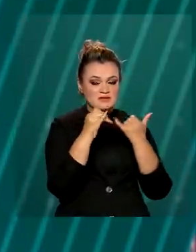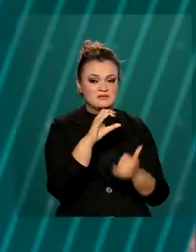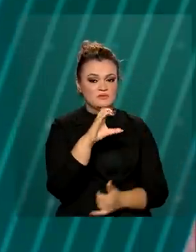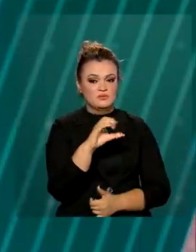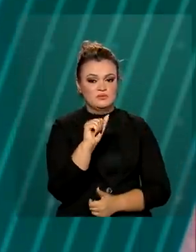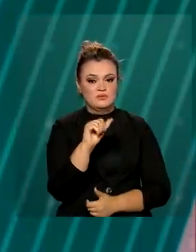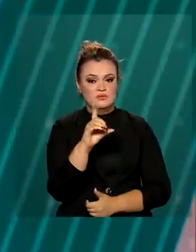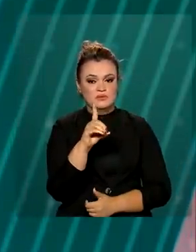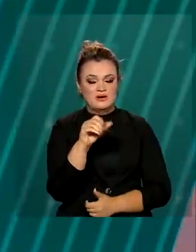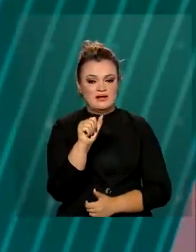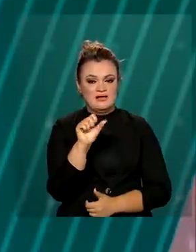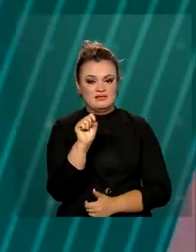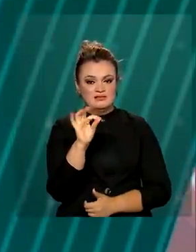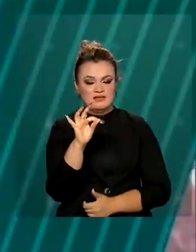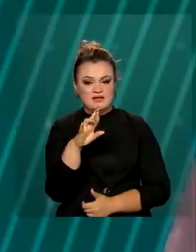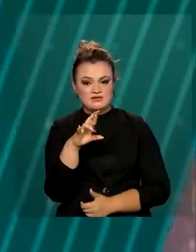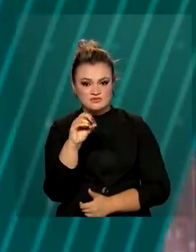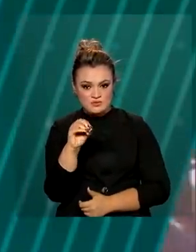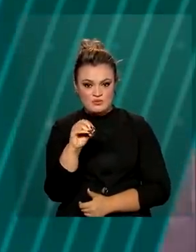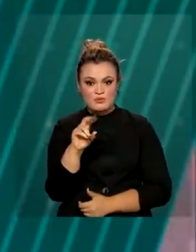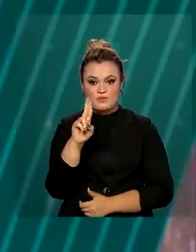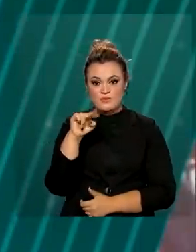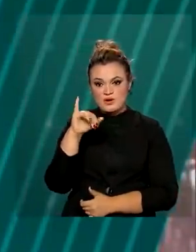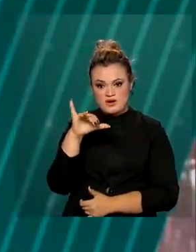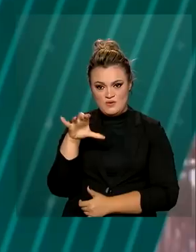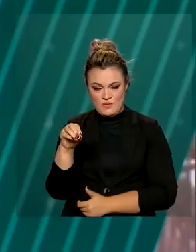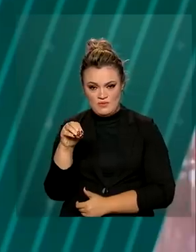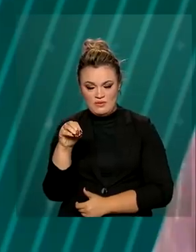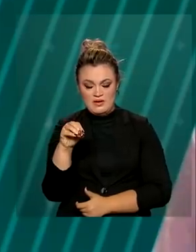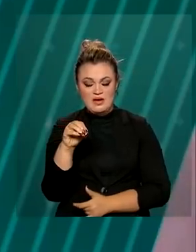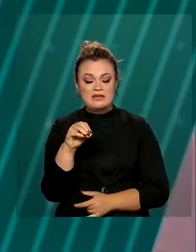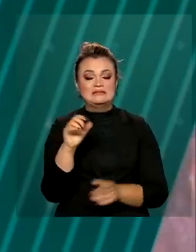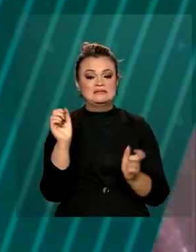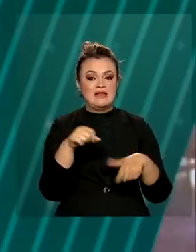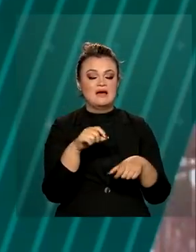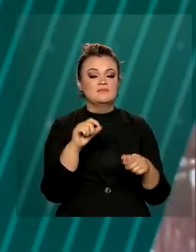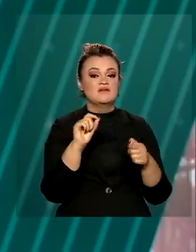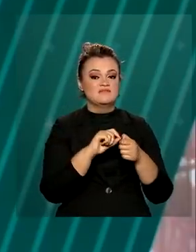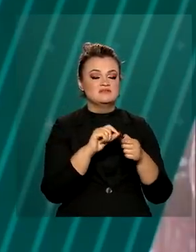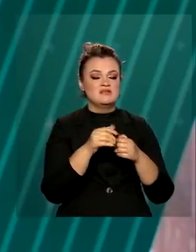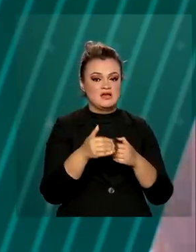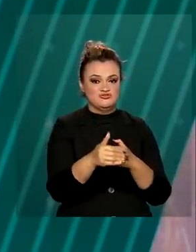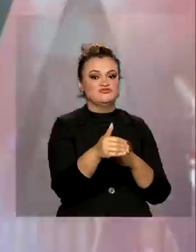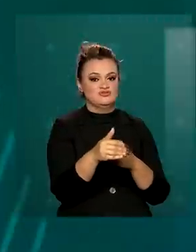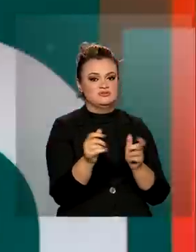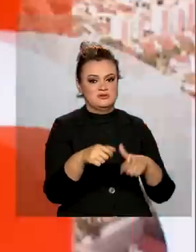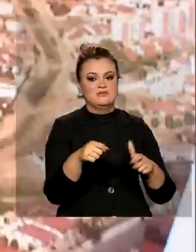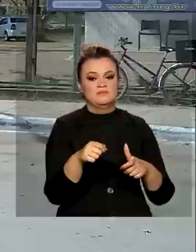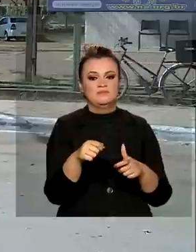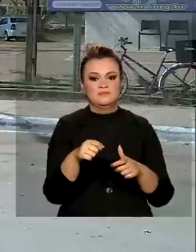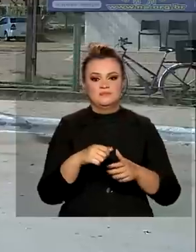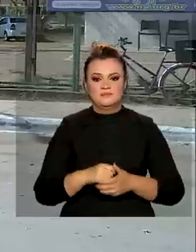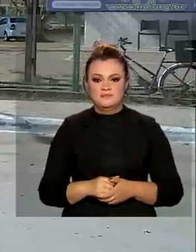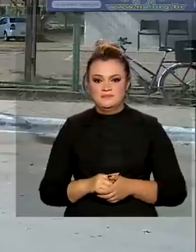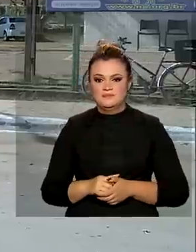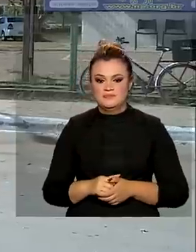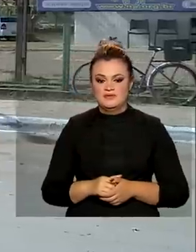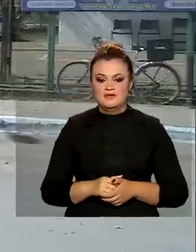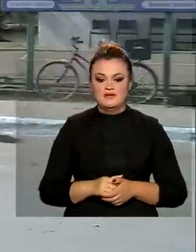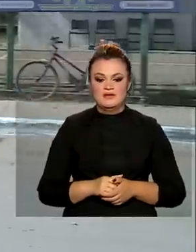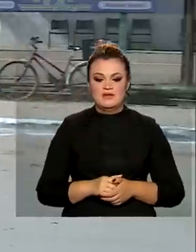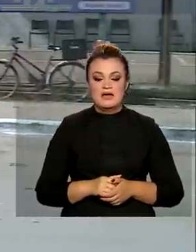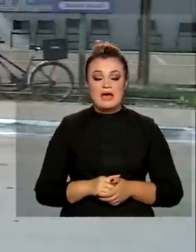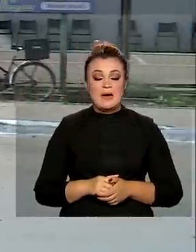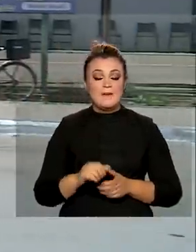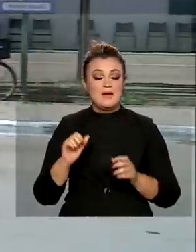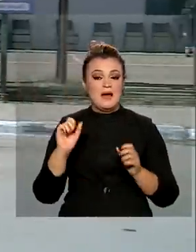beneficiários do Auxílio Brasil no Cadastro Único foram prorrogados pelo Ministério da Cidadania. São duas